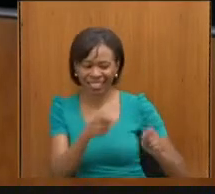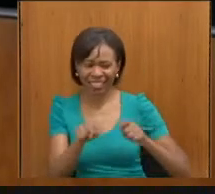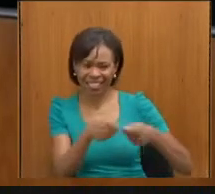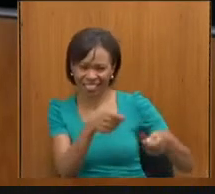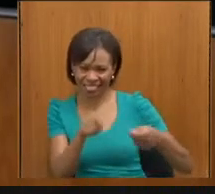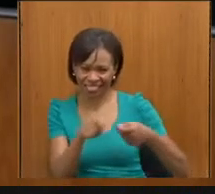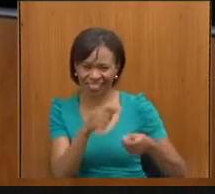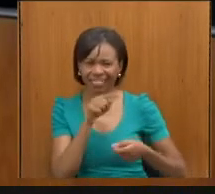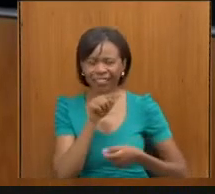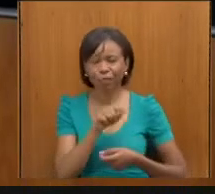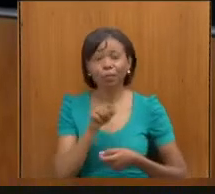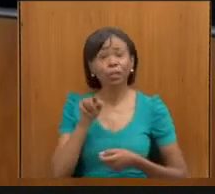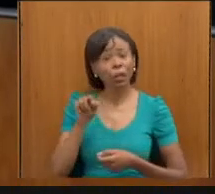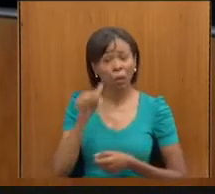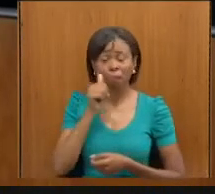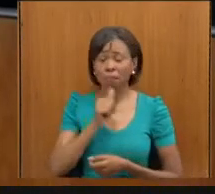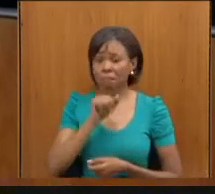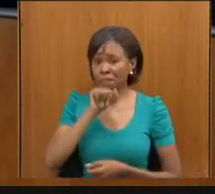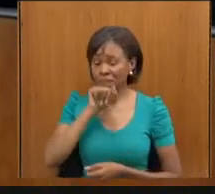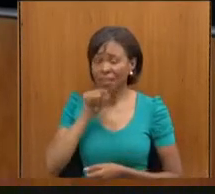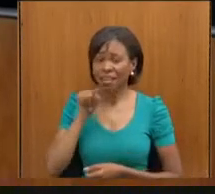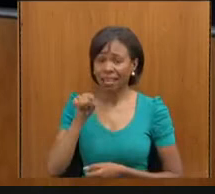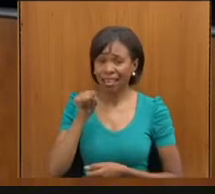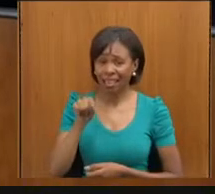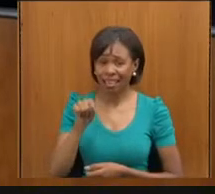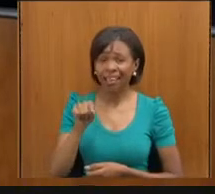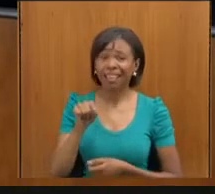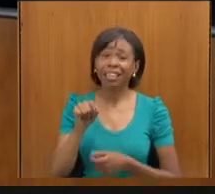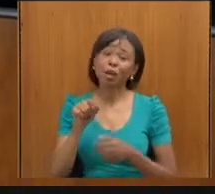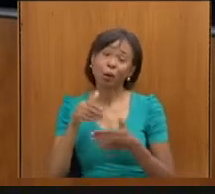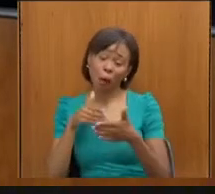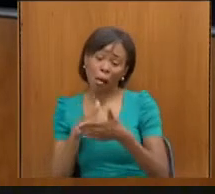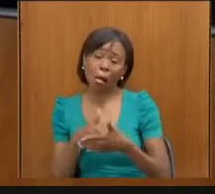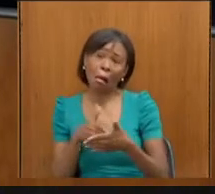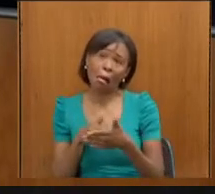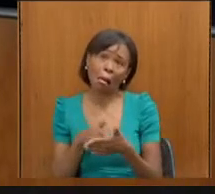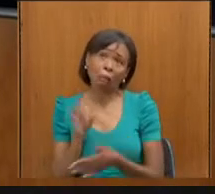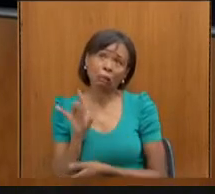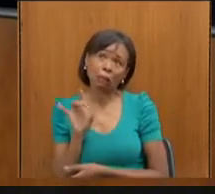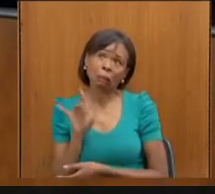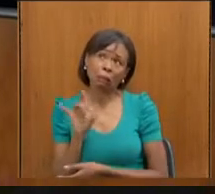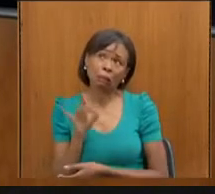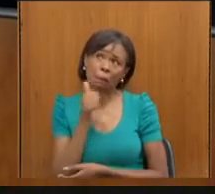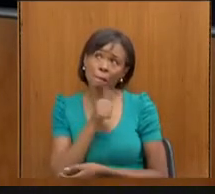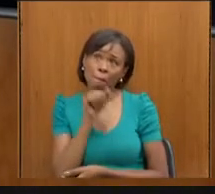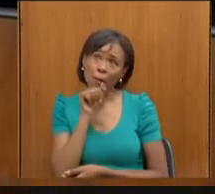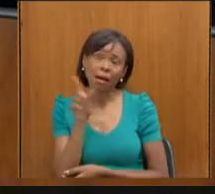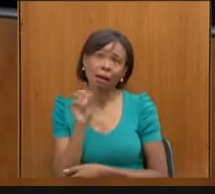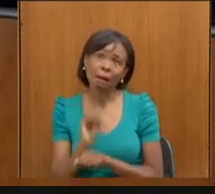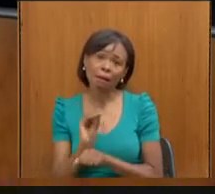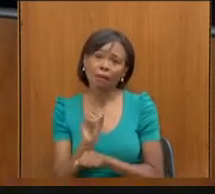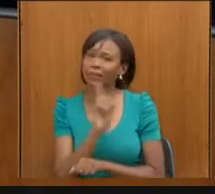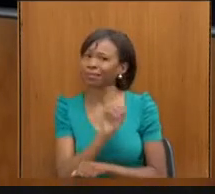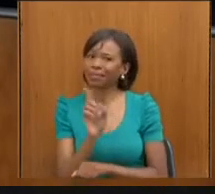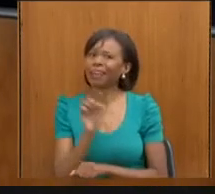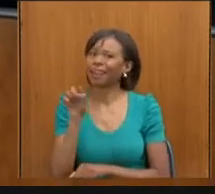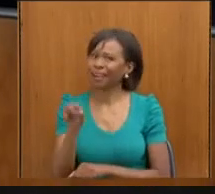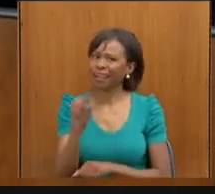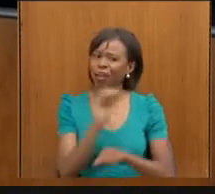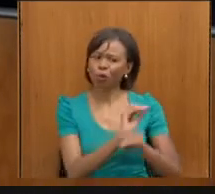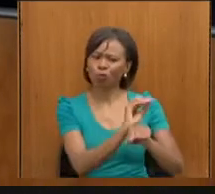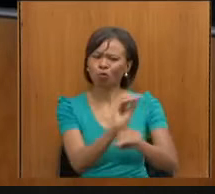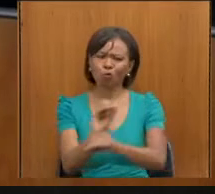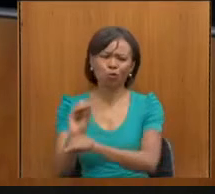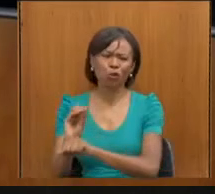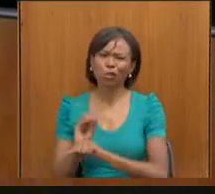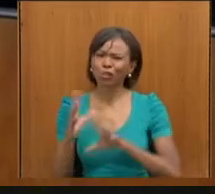ela não fica limitada só a sua atuação como mãe do Rafael, não, ela cuida de todos, você é uma grande defensora dessa causa,